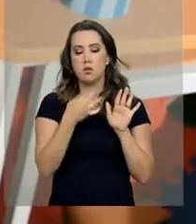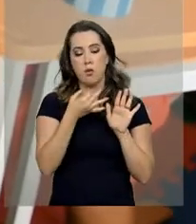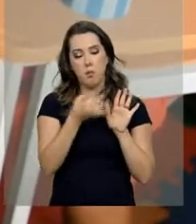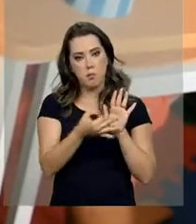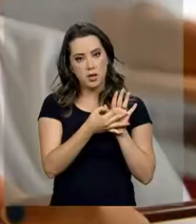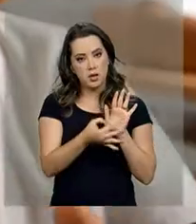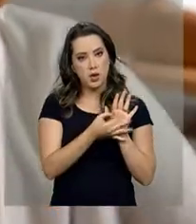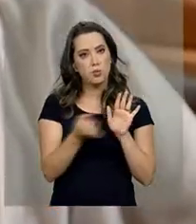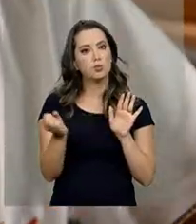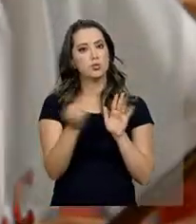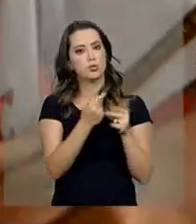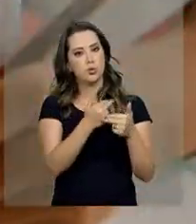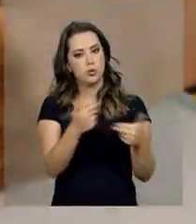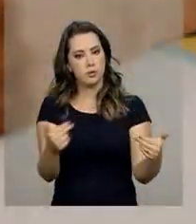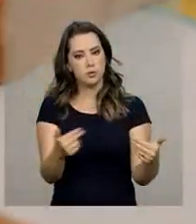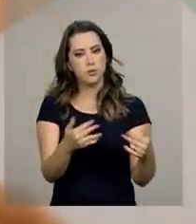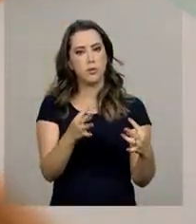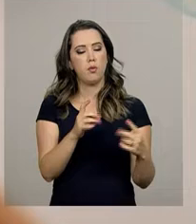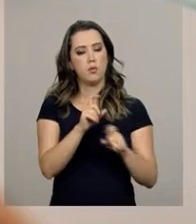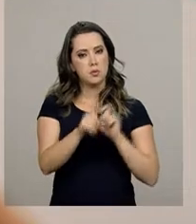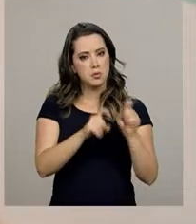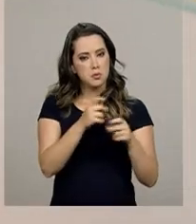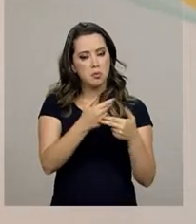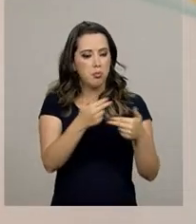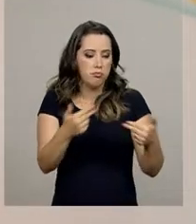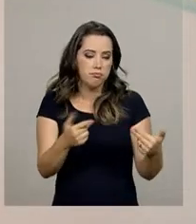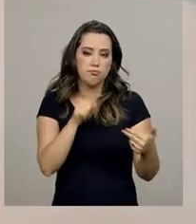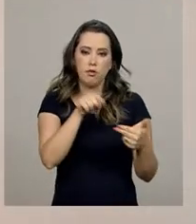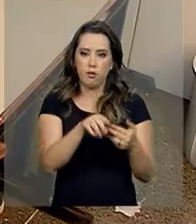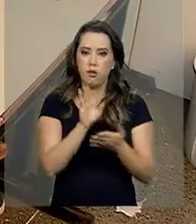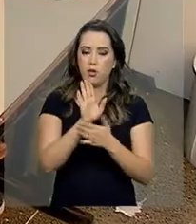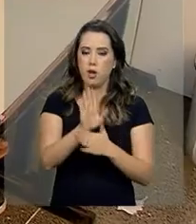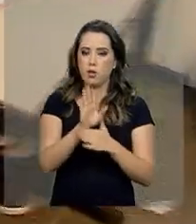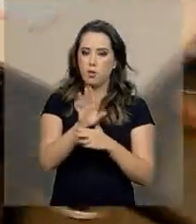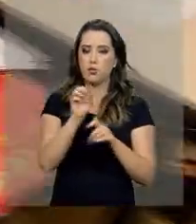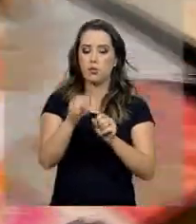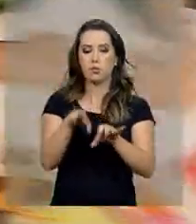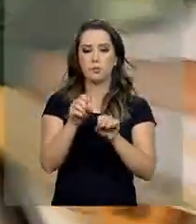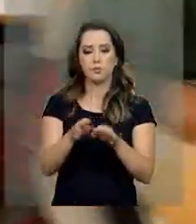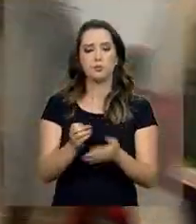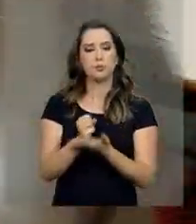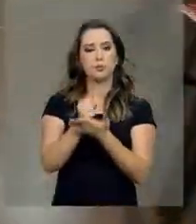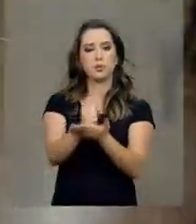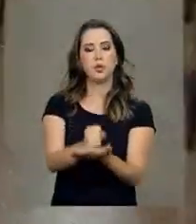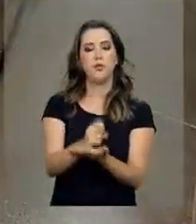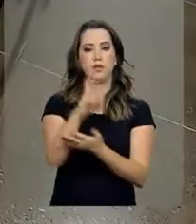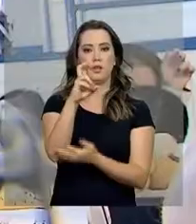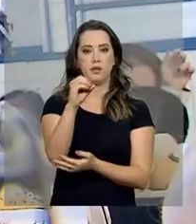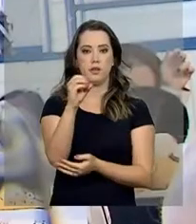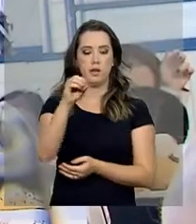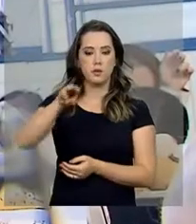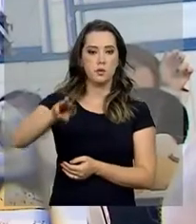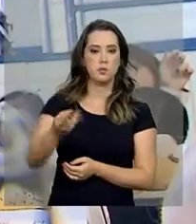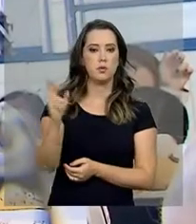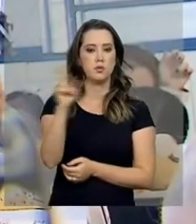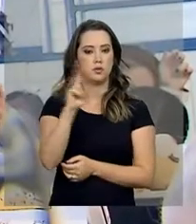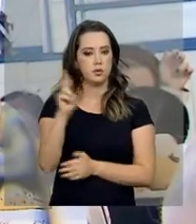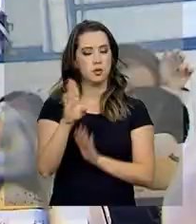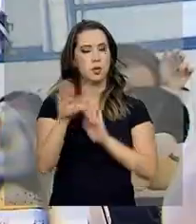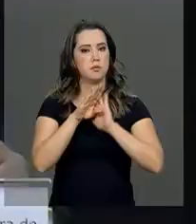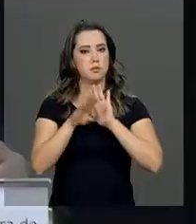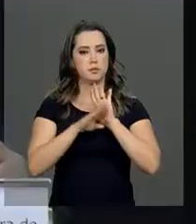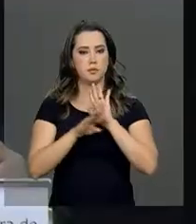que ajudem no processo de ensino. O FINEP está disponibilizando um total de 500 milhões de reais para os projetos